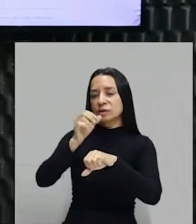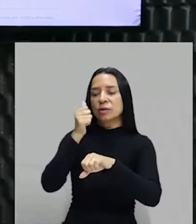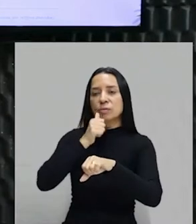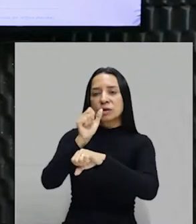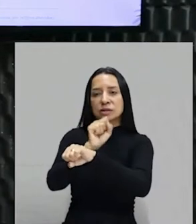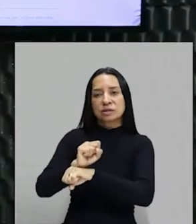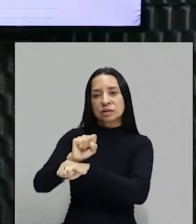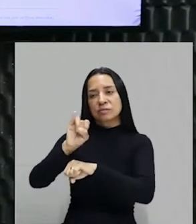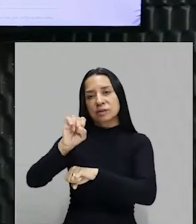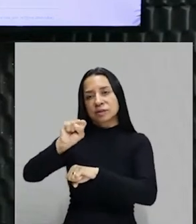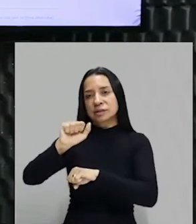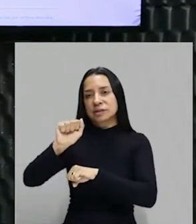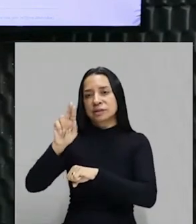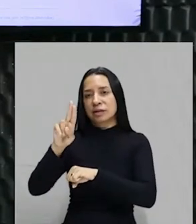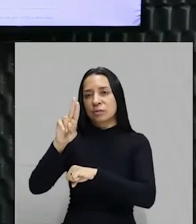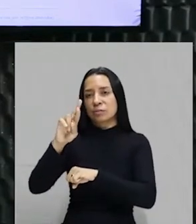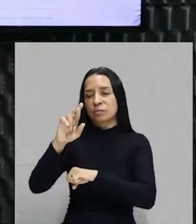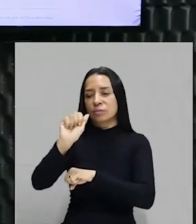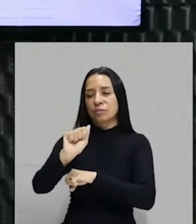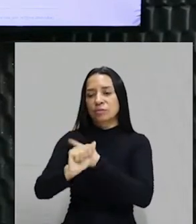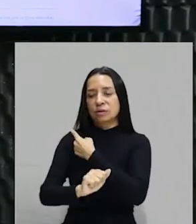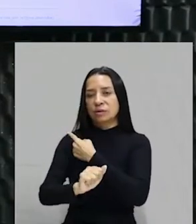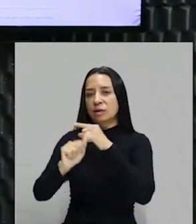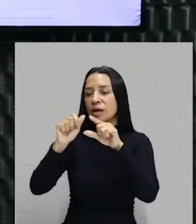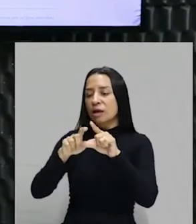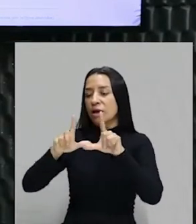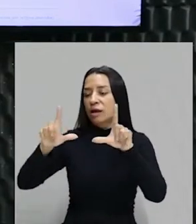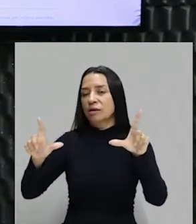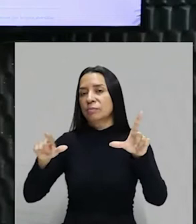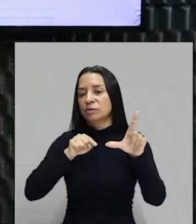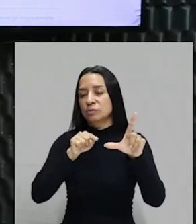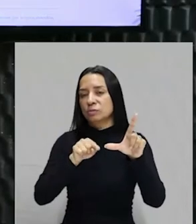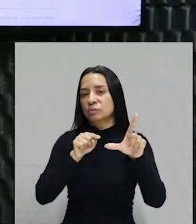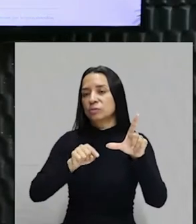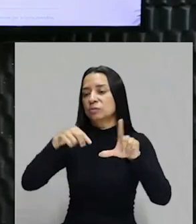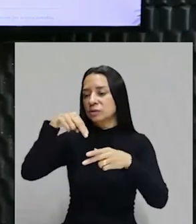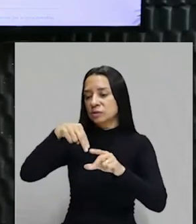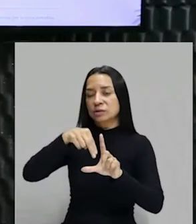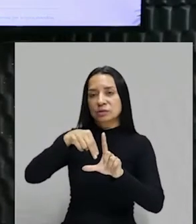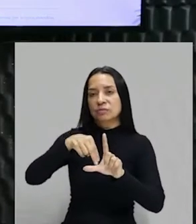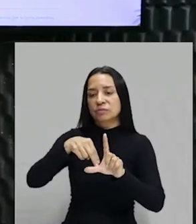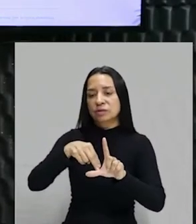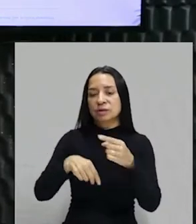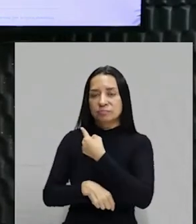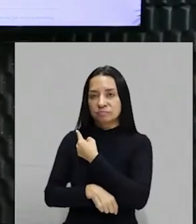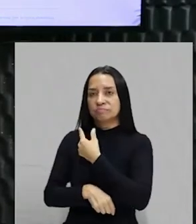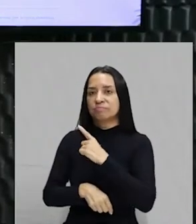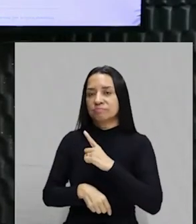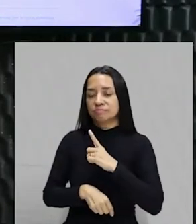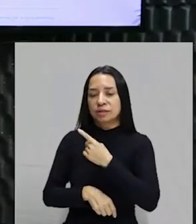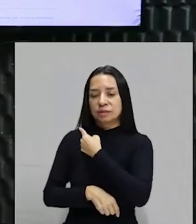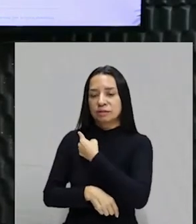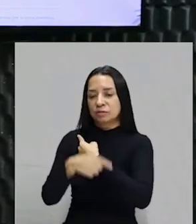abertura da novela são aquarelas desse pintor. Nos livros de história de vocês, de filosofia, qualquer área de humanas, você vai ter